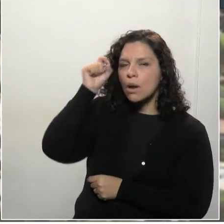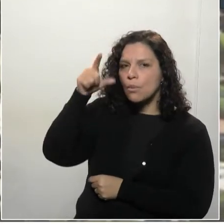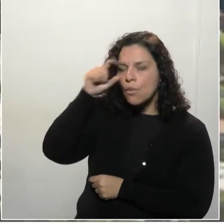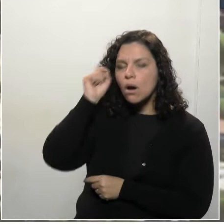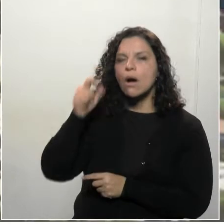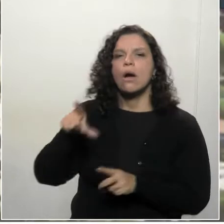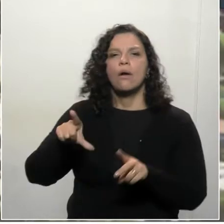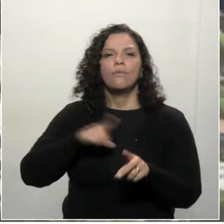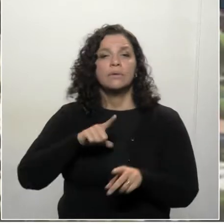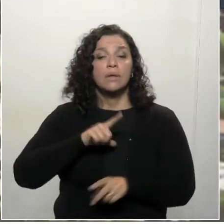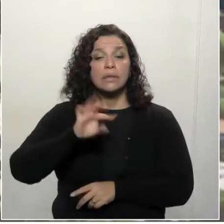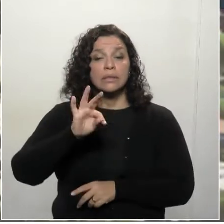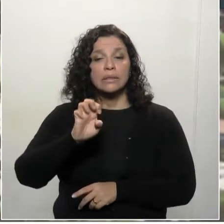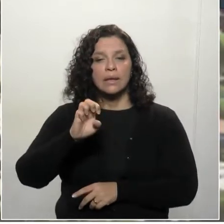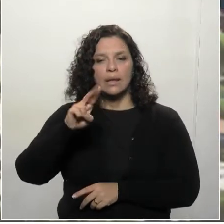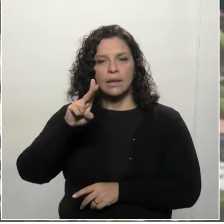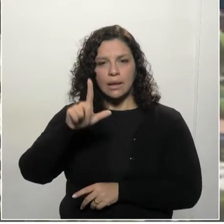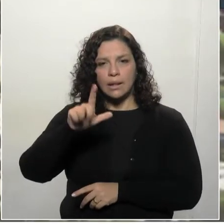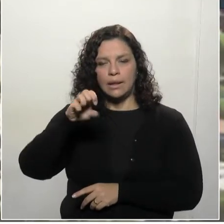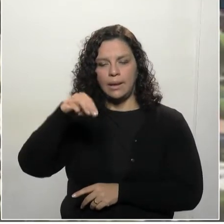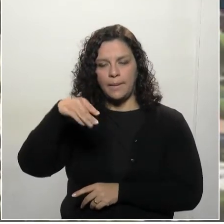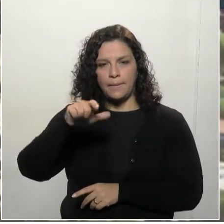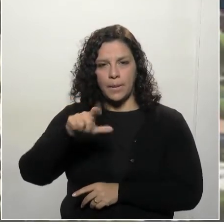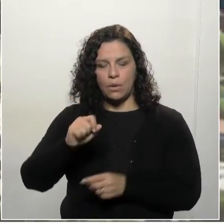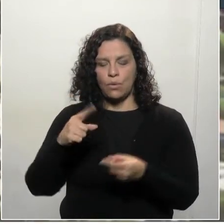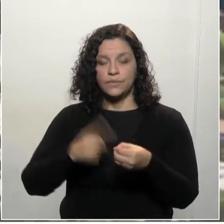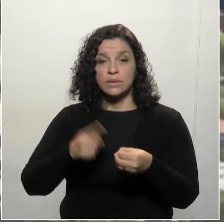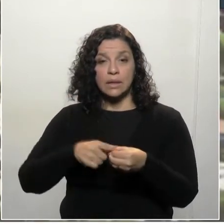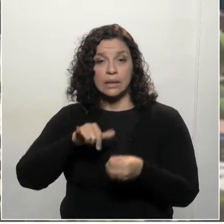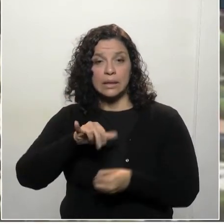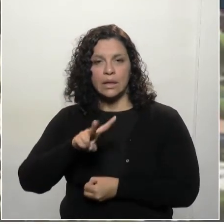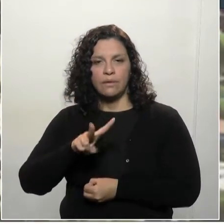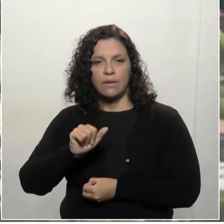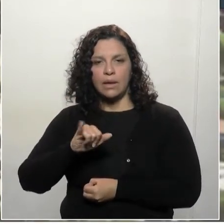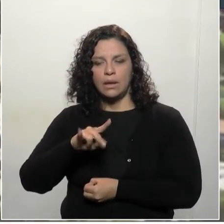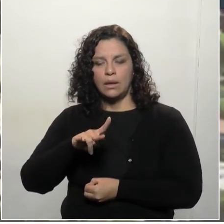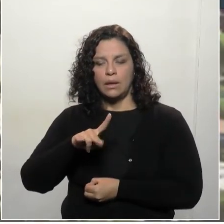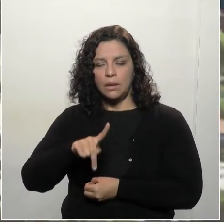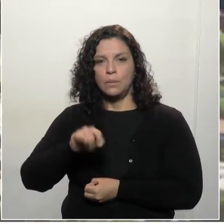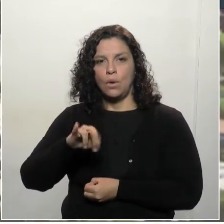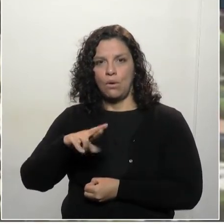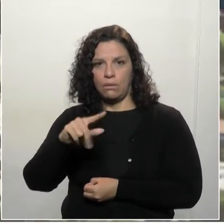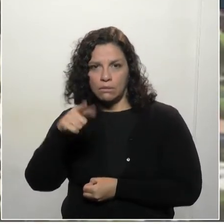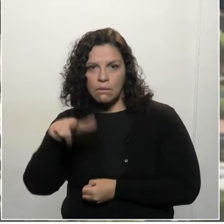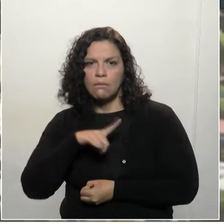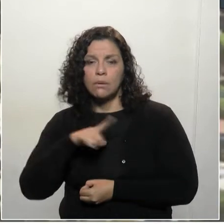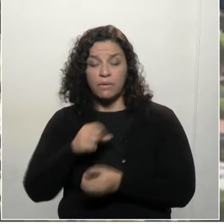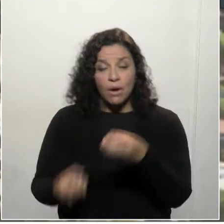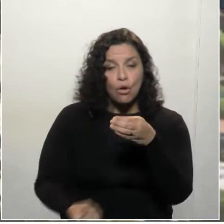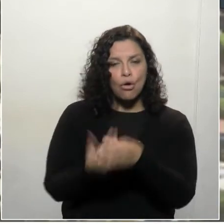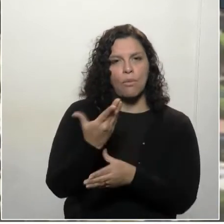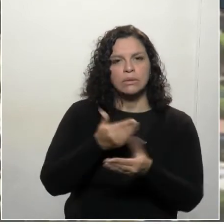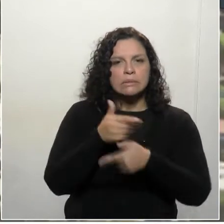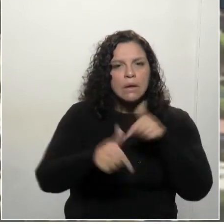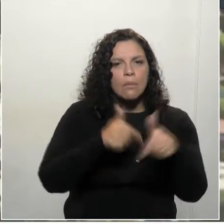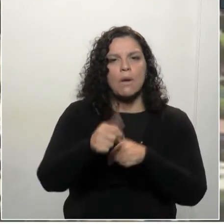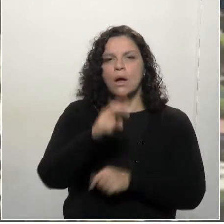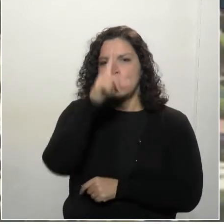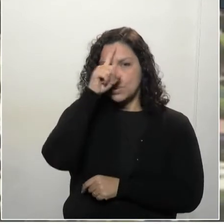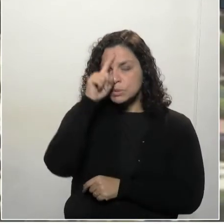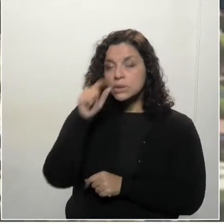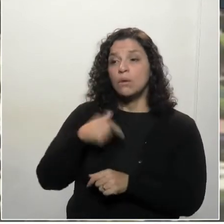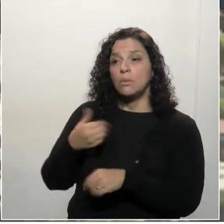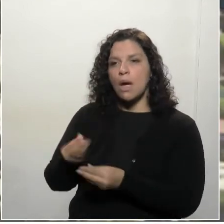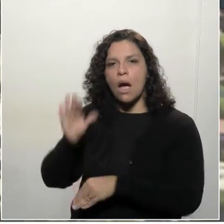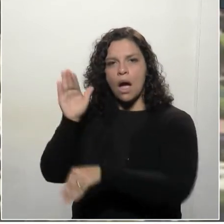Telêmico Borba, o hospital de Ivaiporã. E além do fortalecimento dos hospitais universitários,